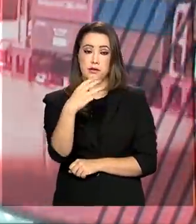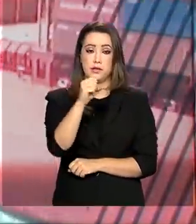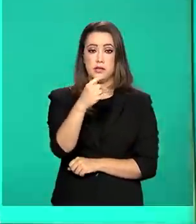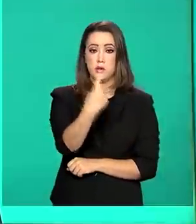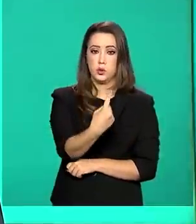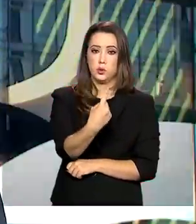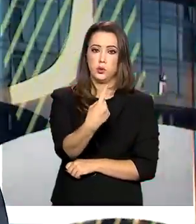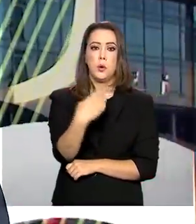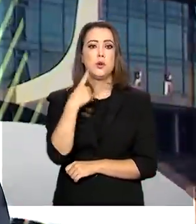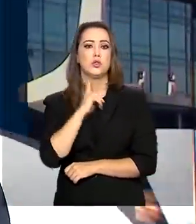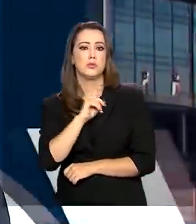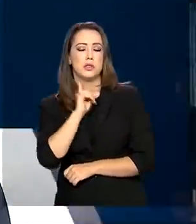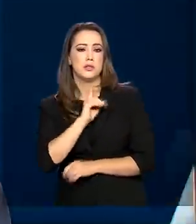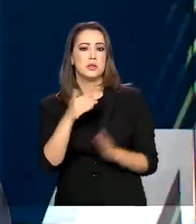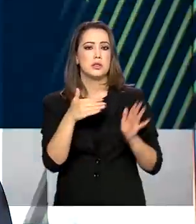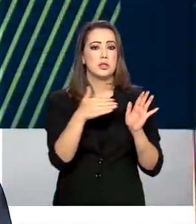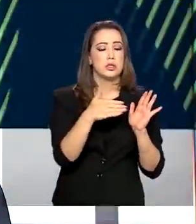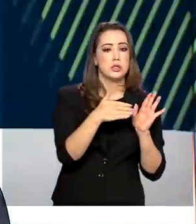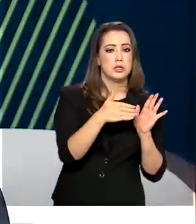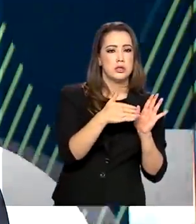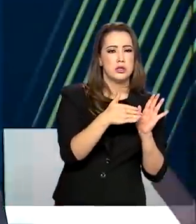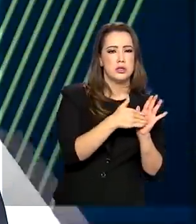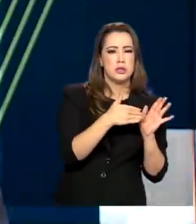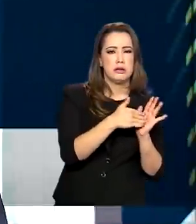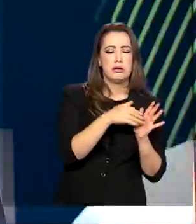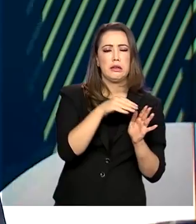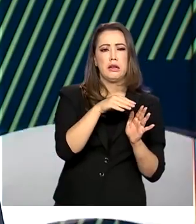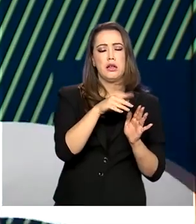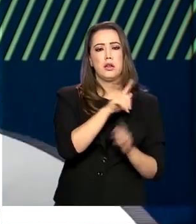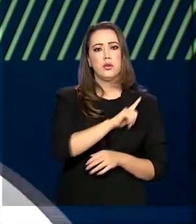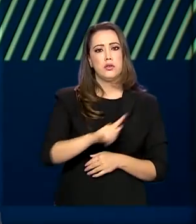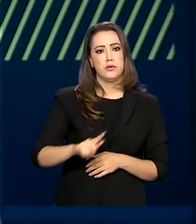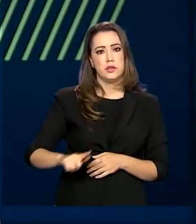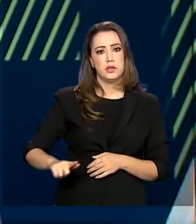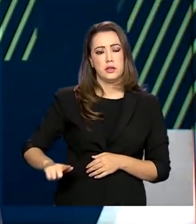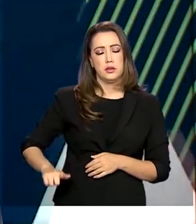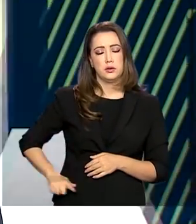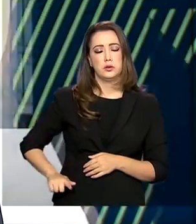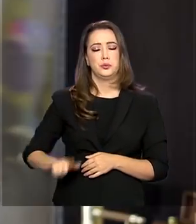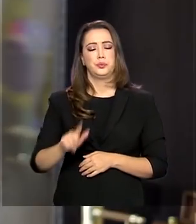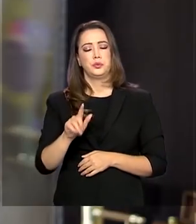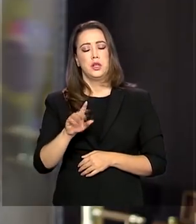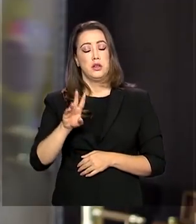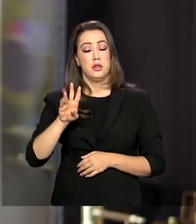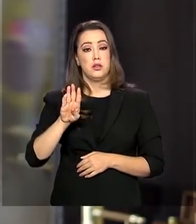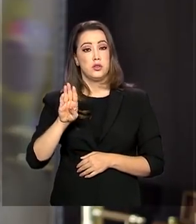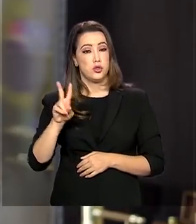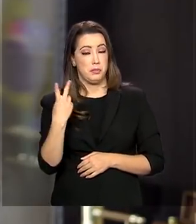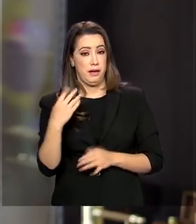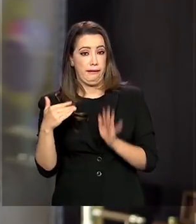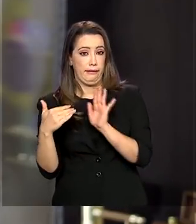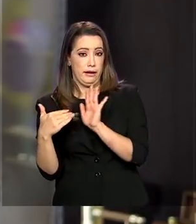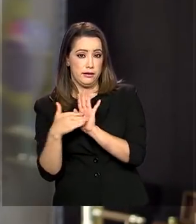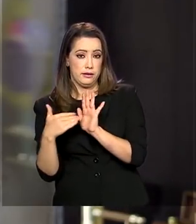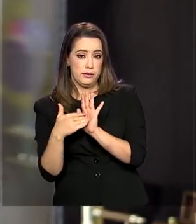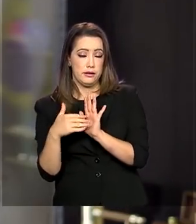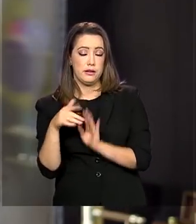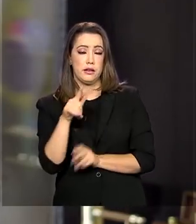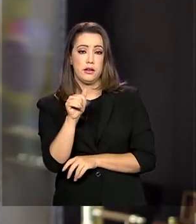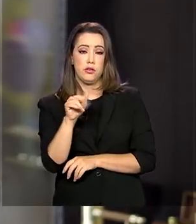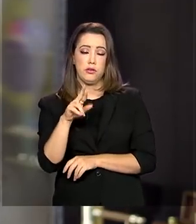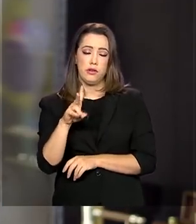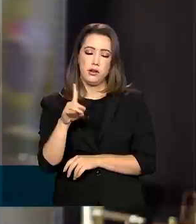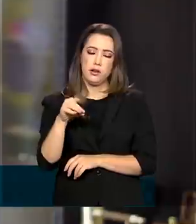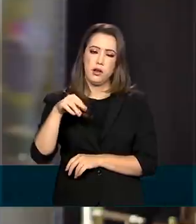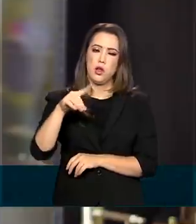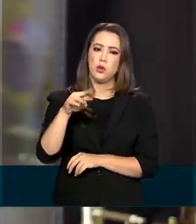Belo Horizonte e Governador Valadares, na região leste de Minas Gerais. A gente sabe quantos acidentes nós temos